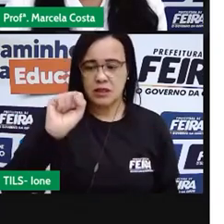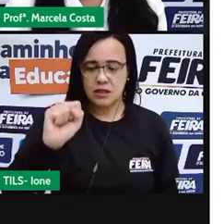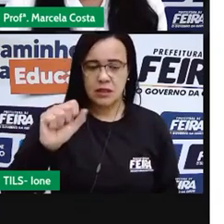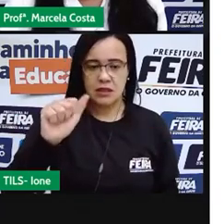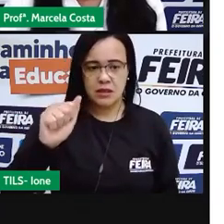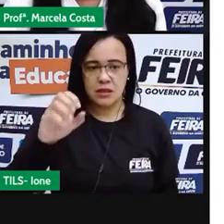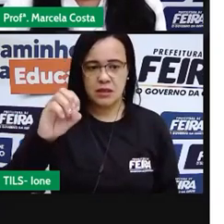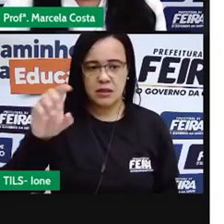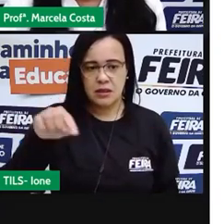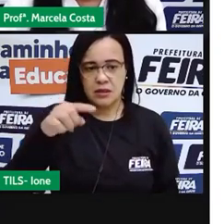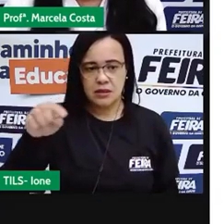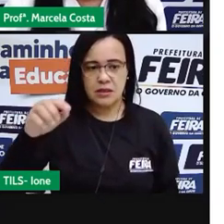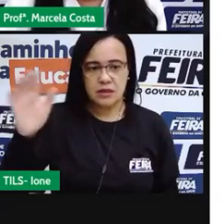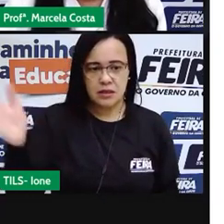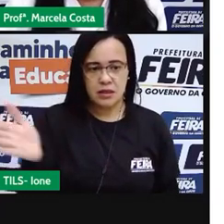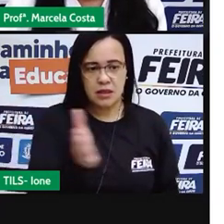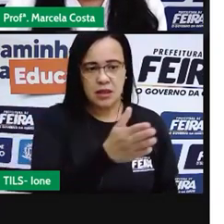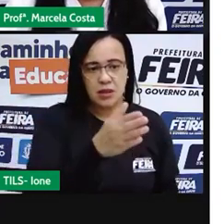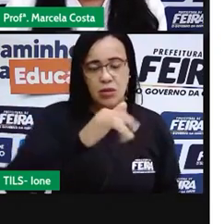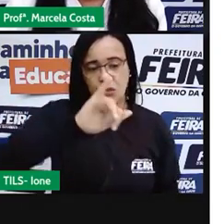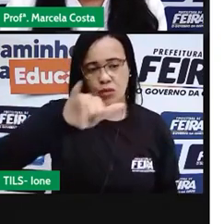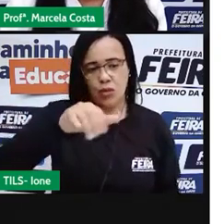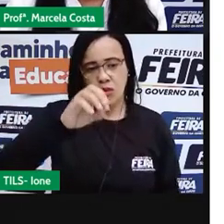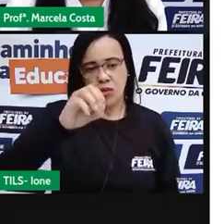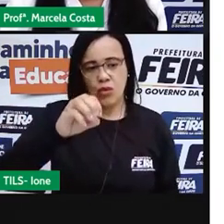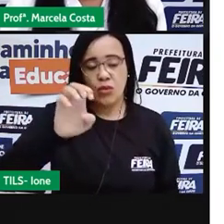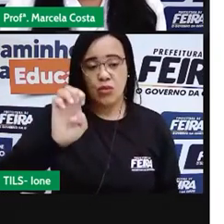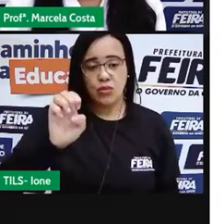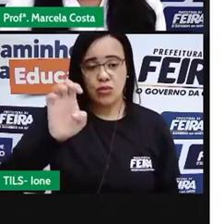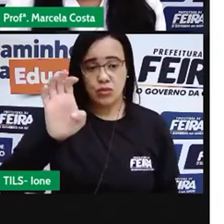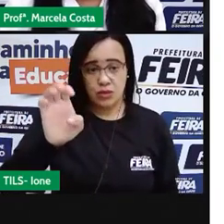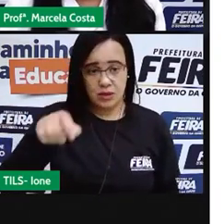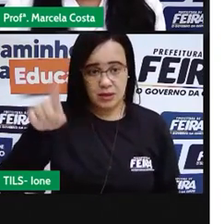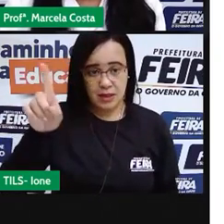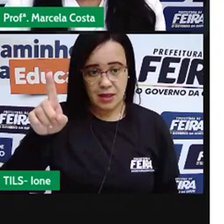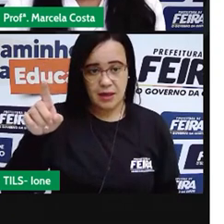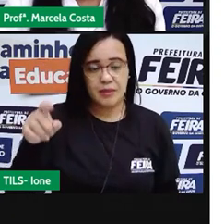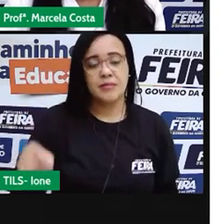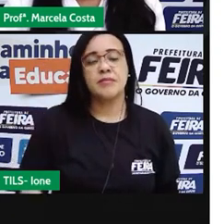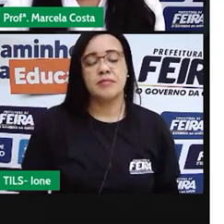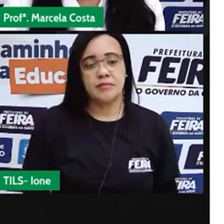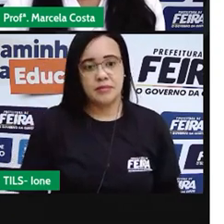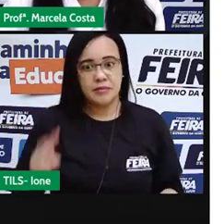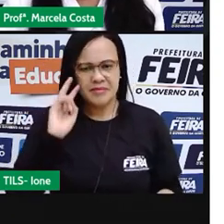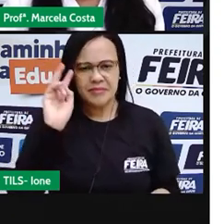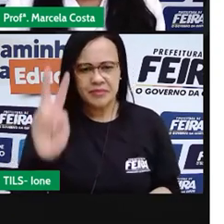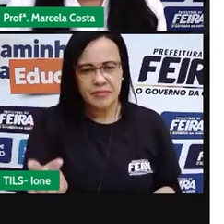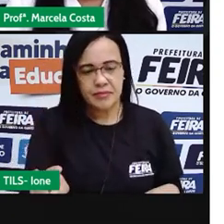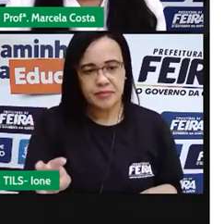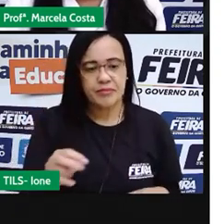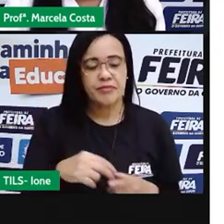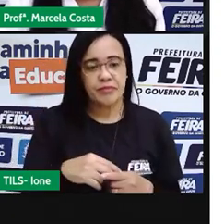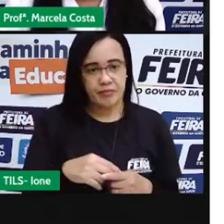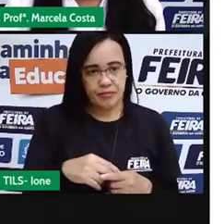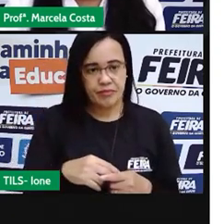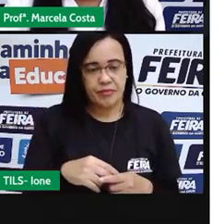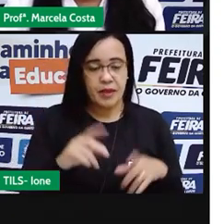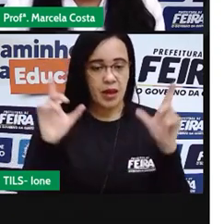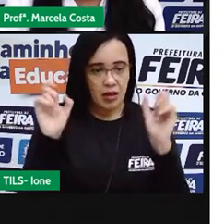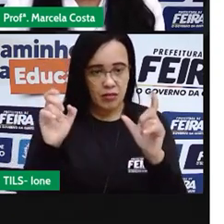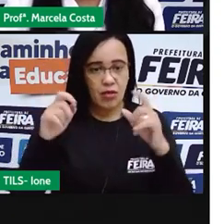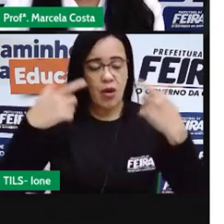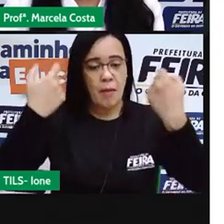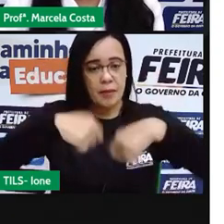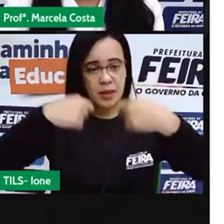Quando você é direcionado para essa outra página, você precisa fazer um pequeno